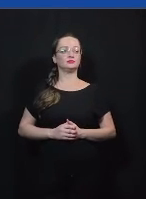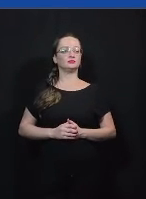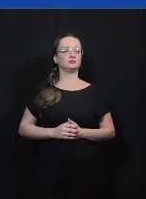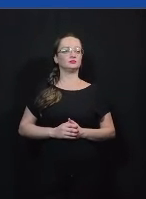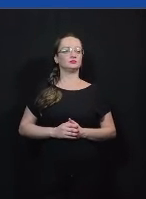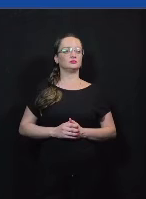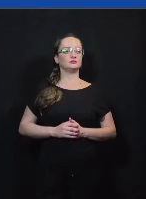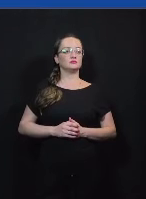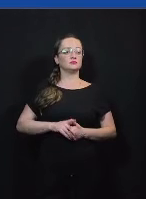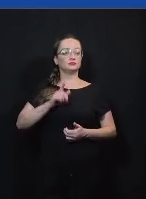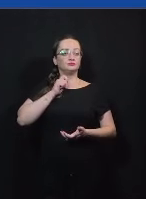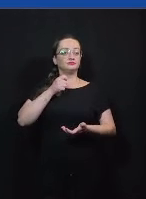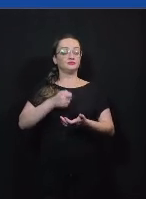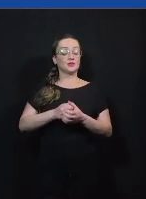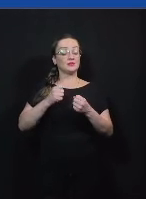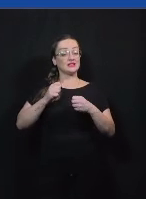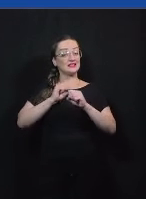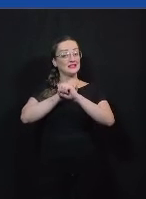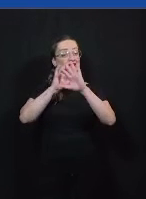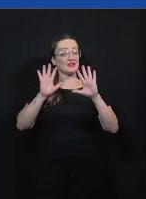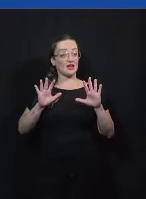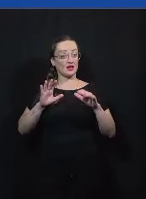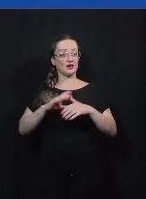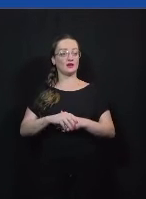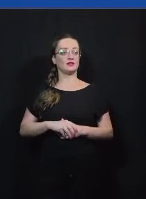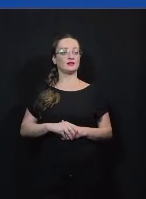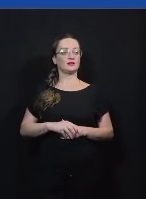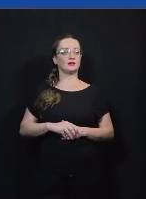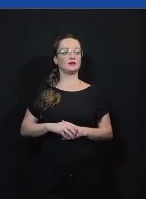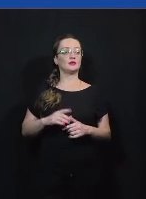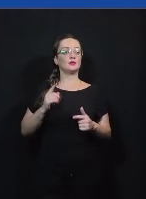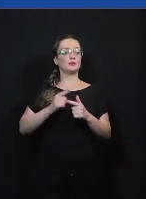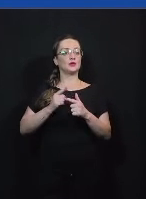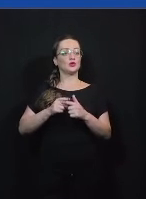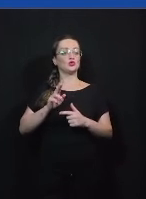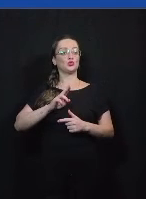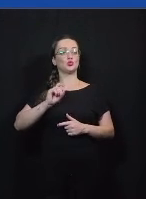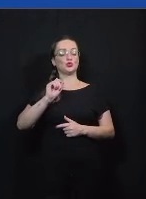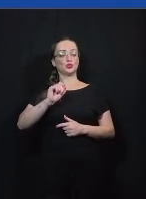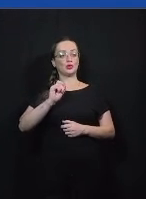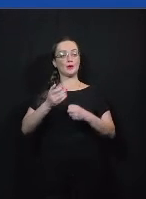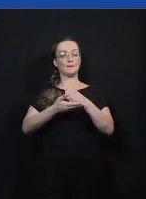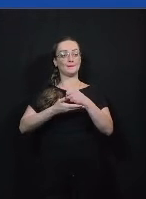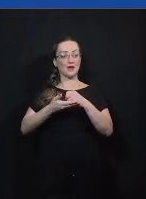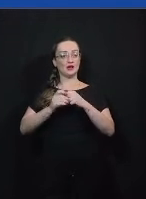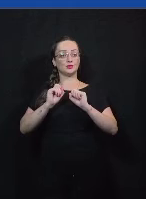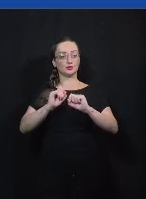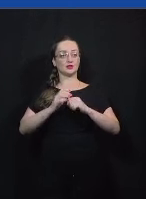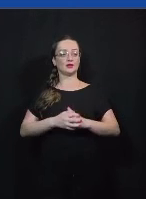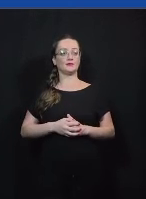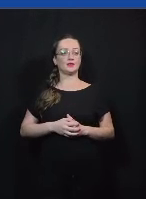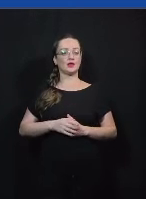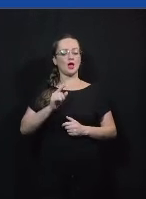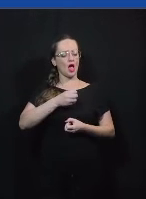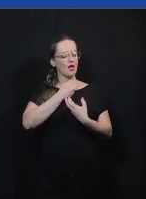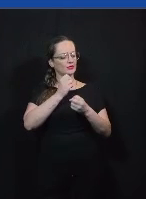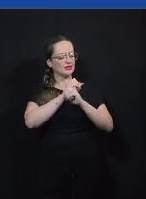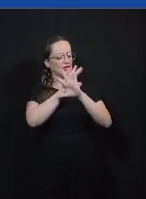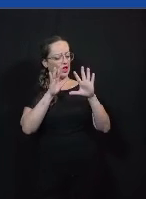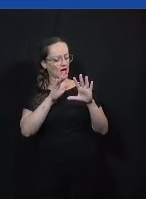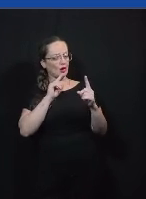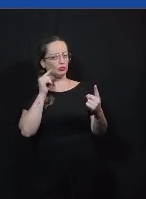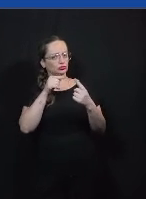afirmação seja clara certo até o princípio que a gente usa para guiar uma moção ela é clara ela é